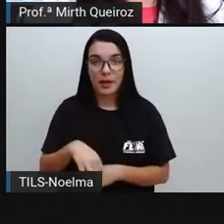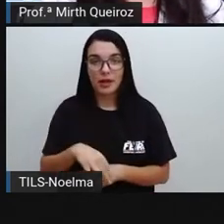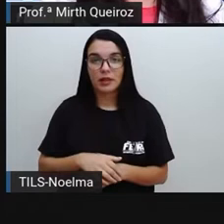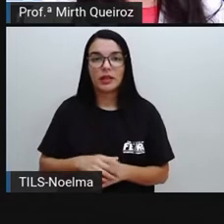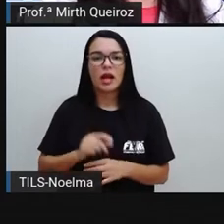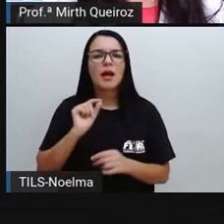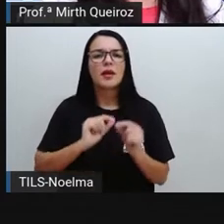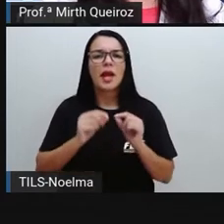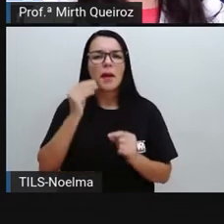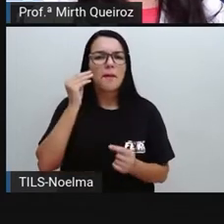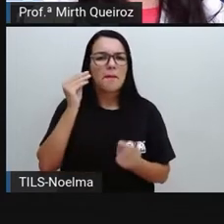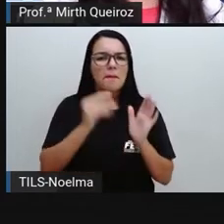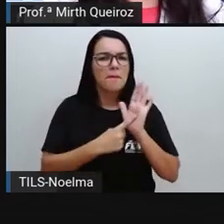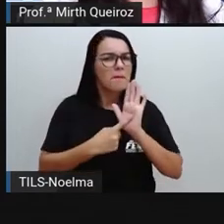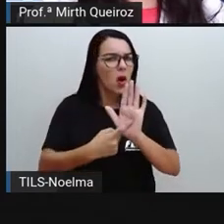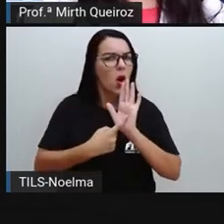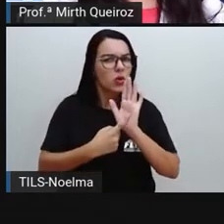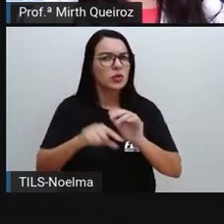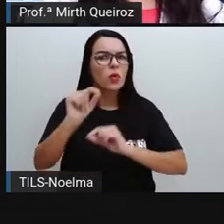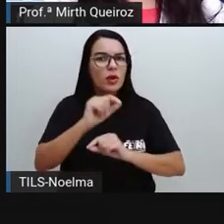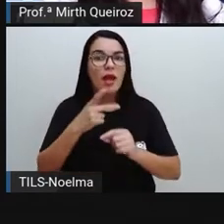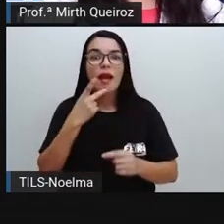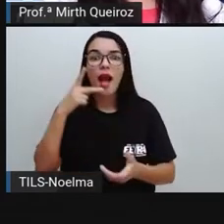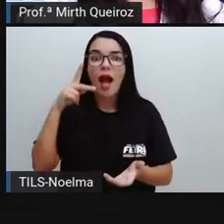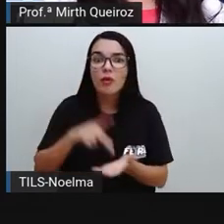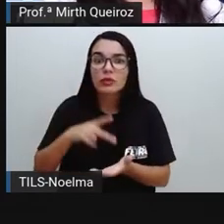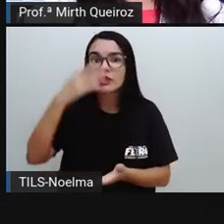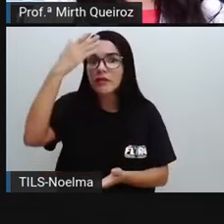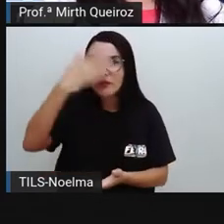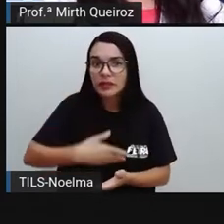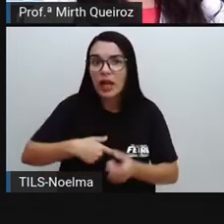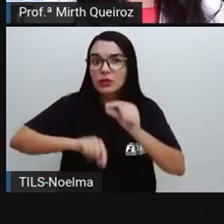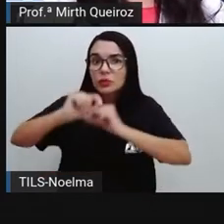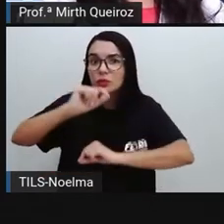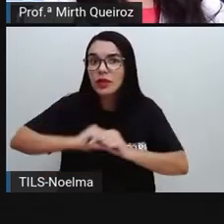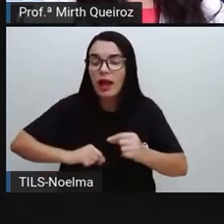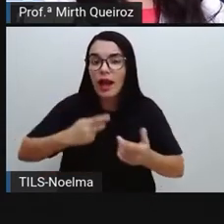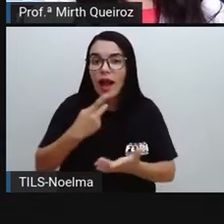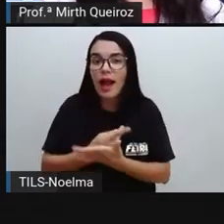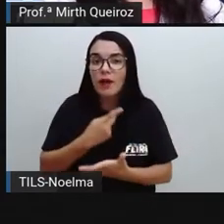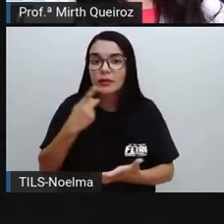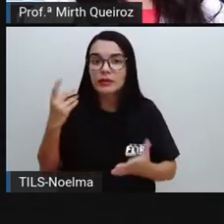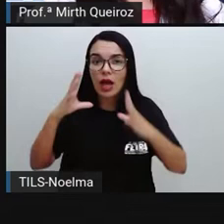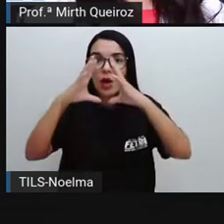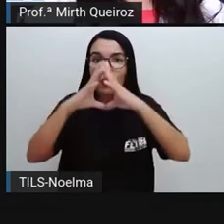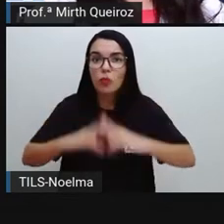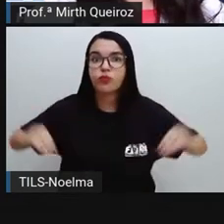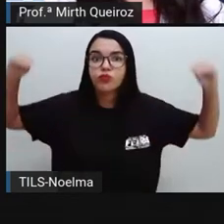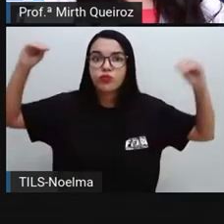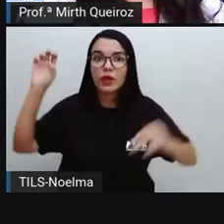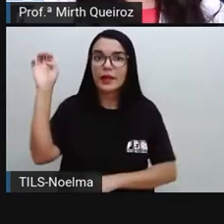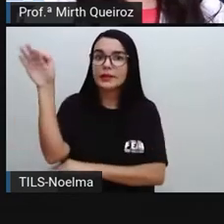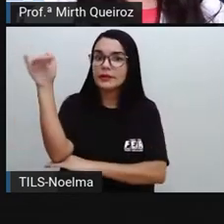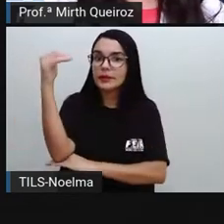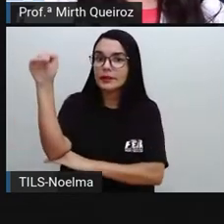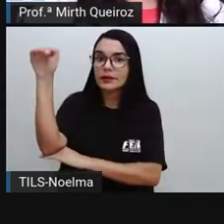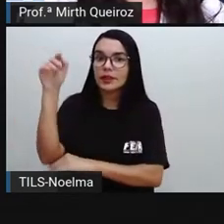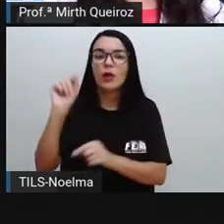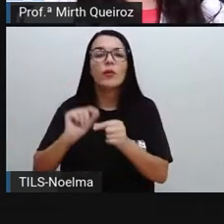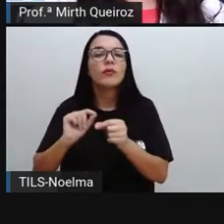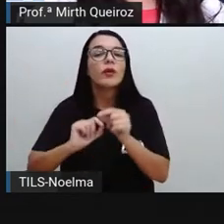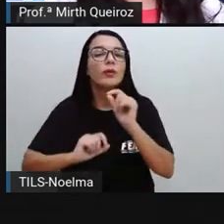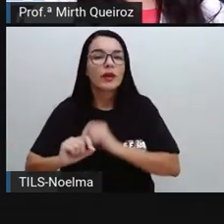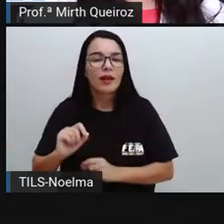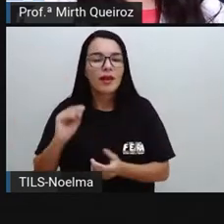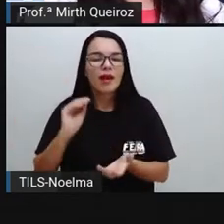indica que o que realmente causou a extinção dos dinossauros foi a ausência